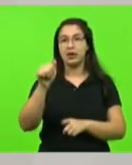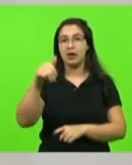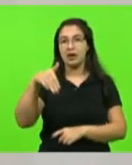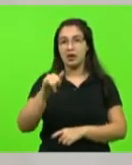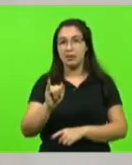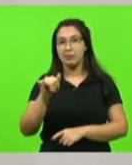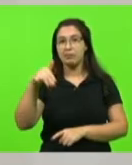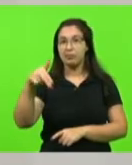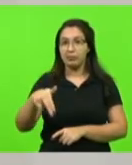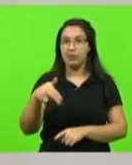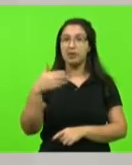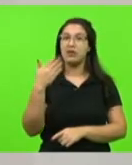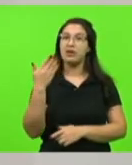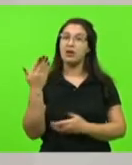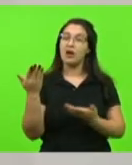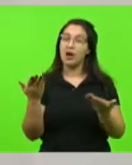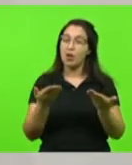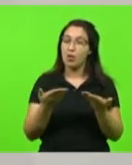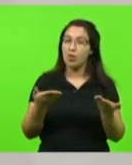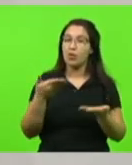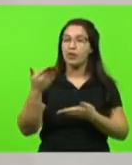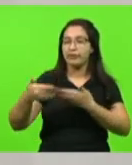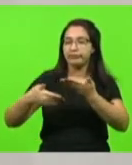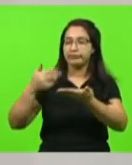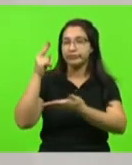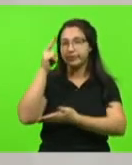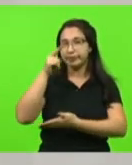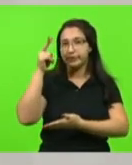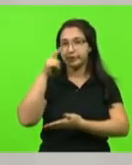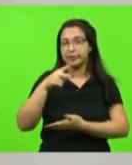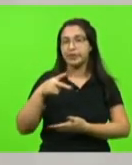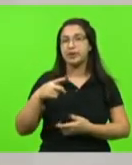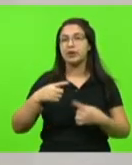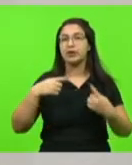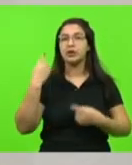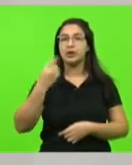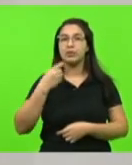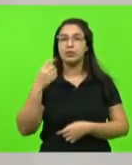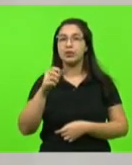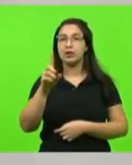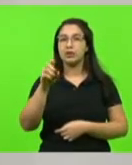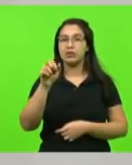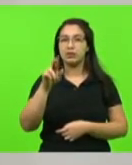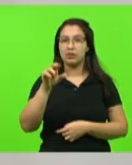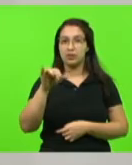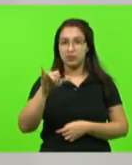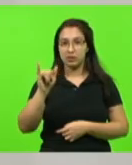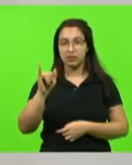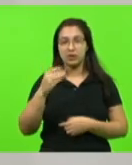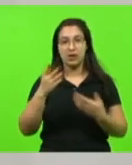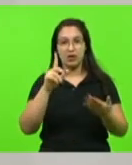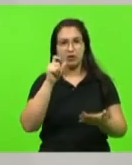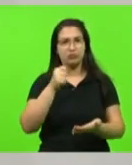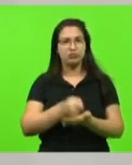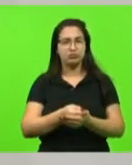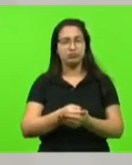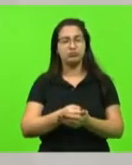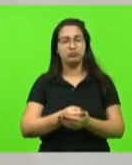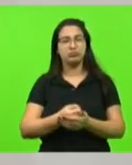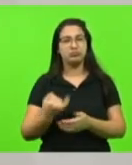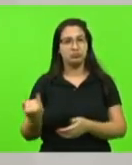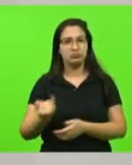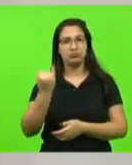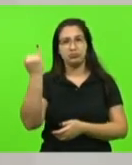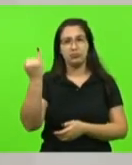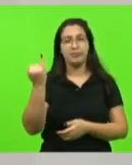neste momento histórico do processo, a participação do deputado Darcy de Matos foi decisiva. A ele, eu entrego a nossa gratidão